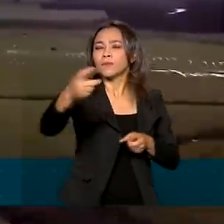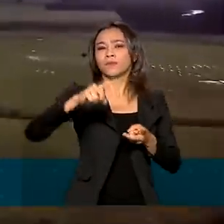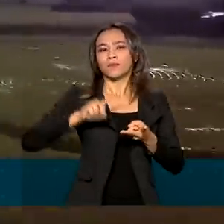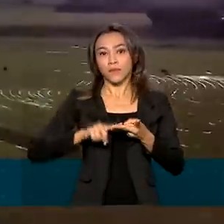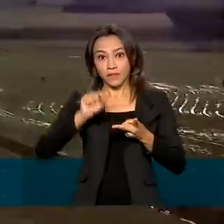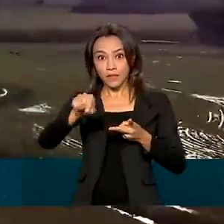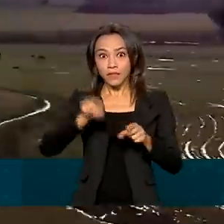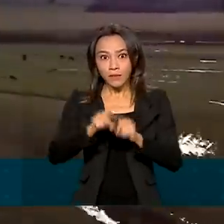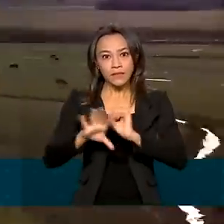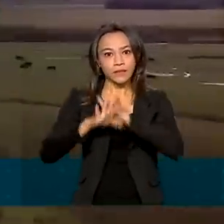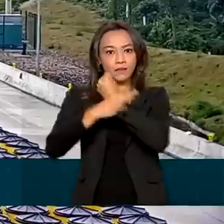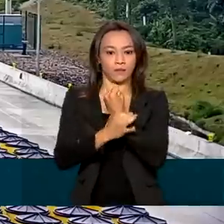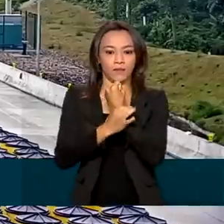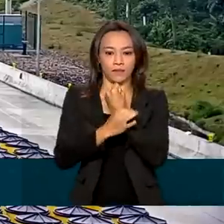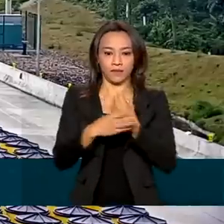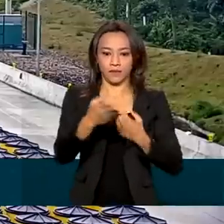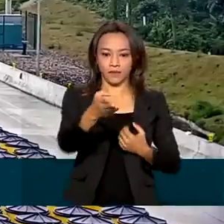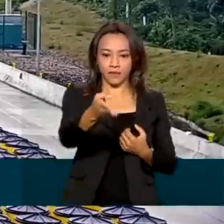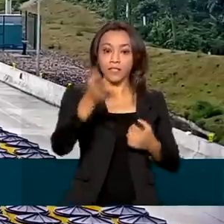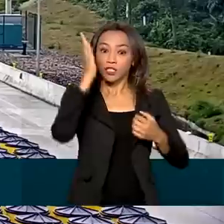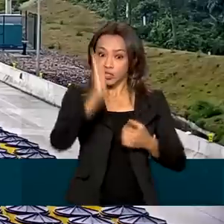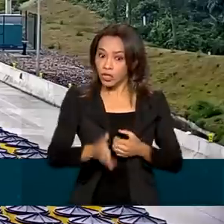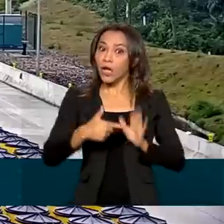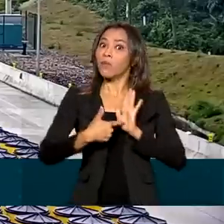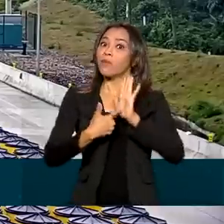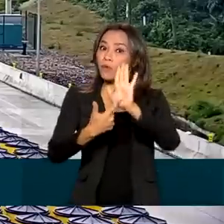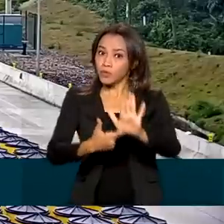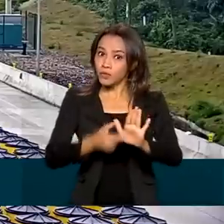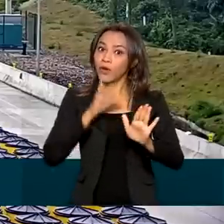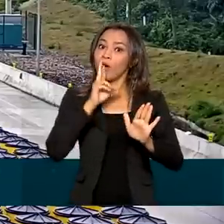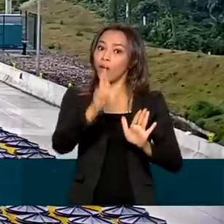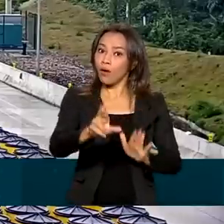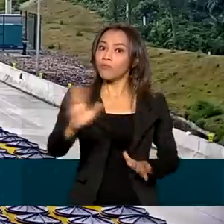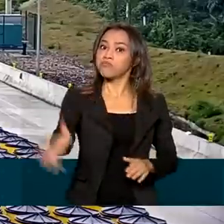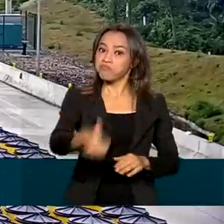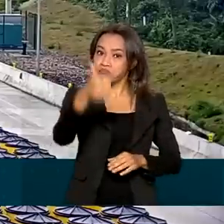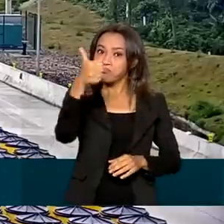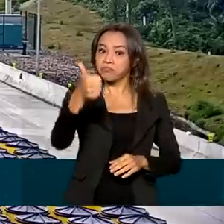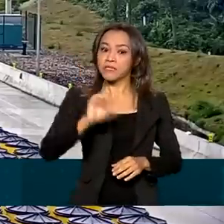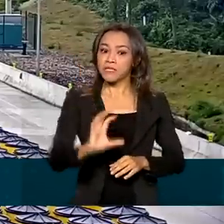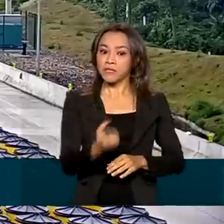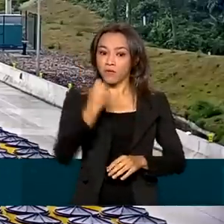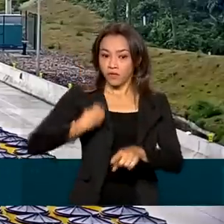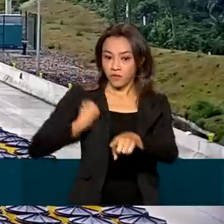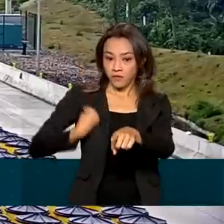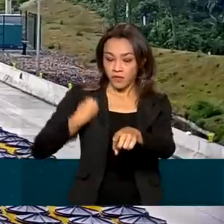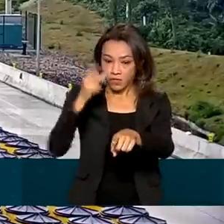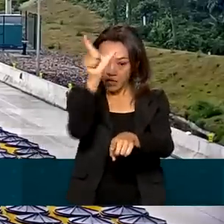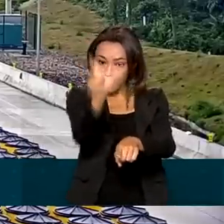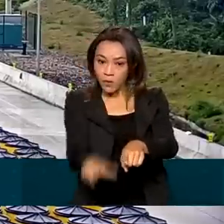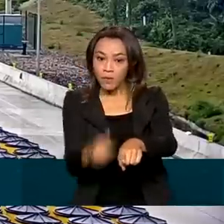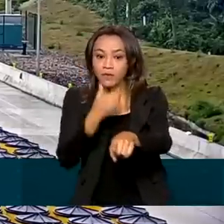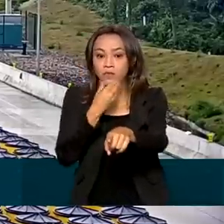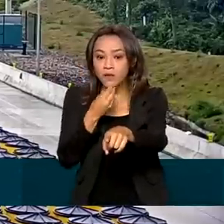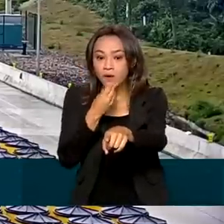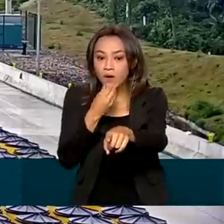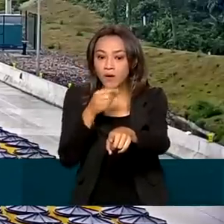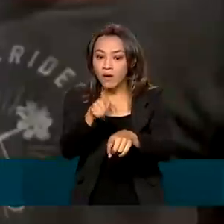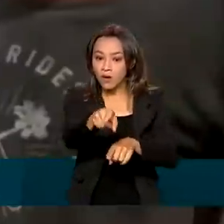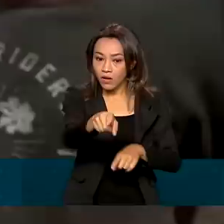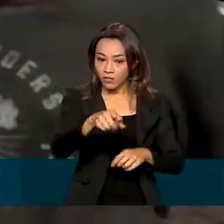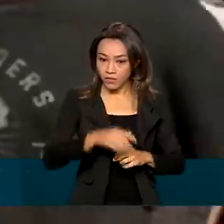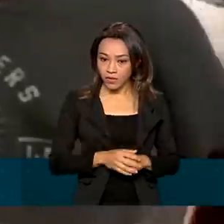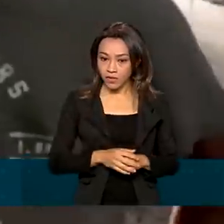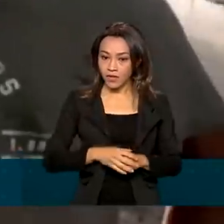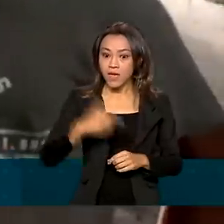e segurança. E já mostrou resultados salvando vidas, como a do caminhoneiro Edivaldo. Eu